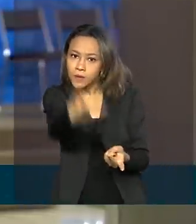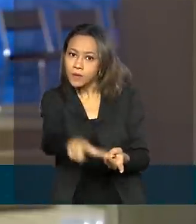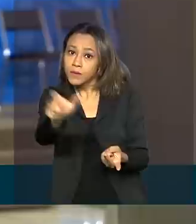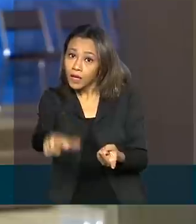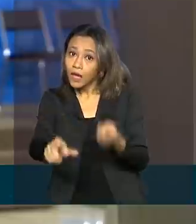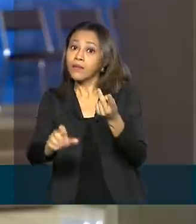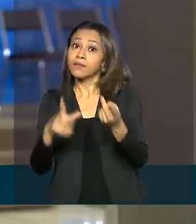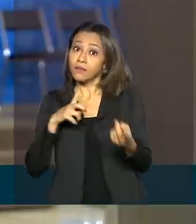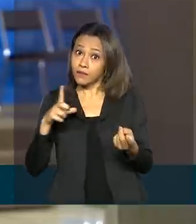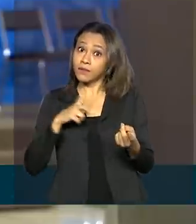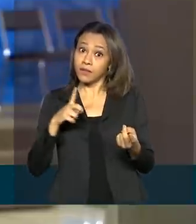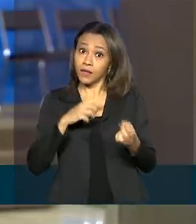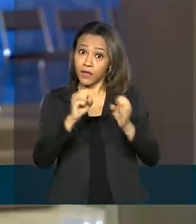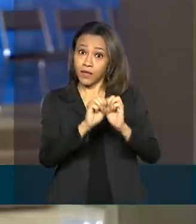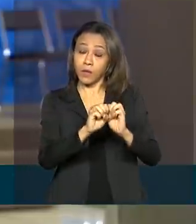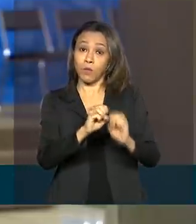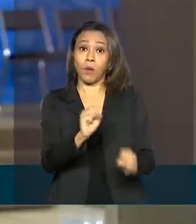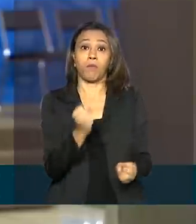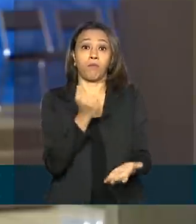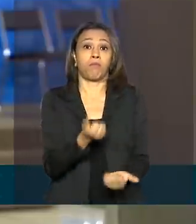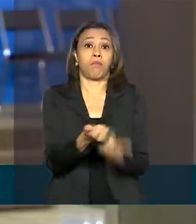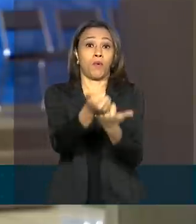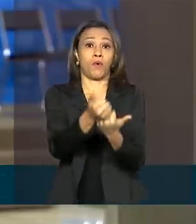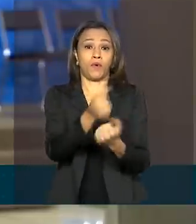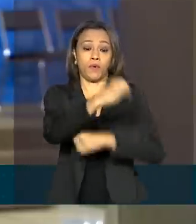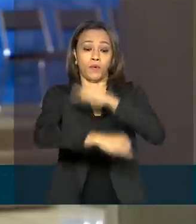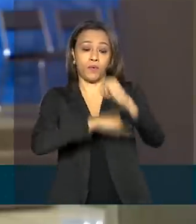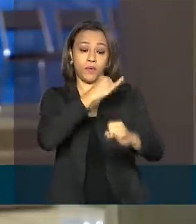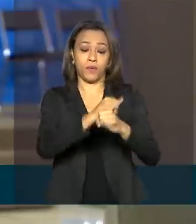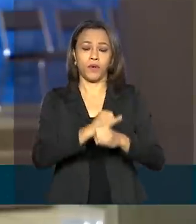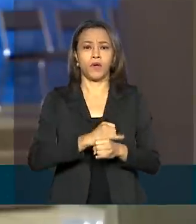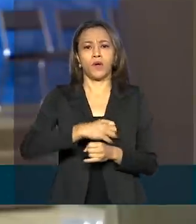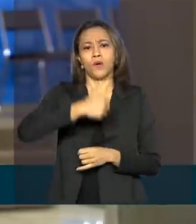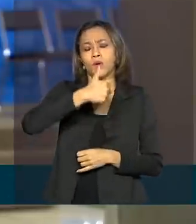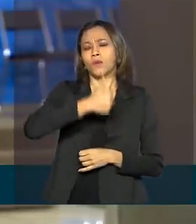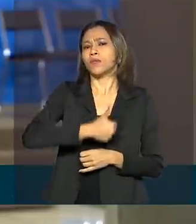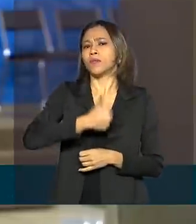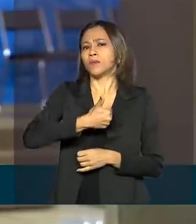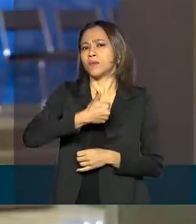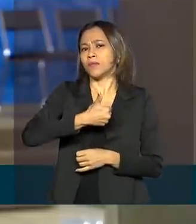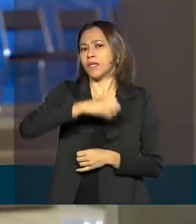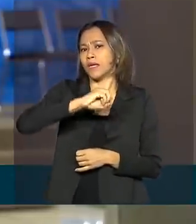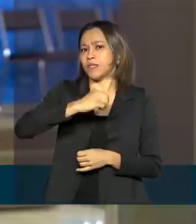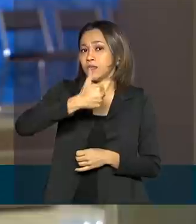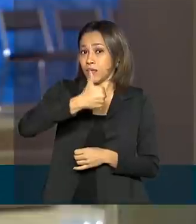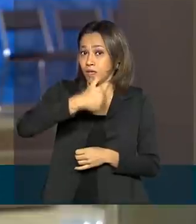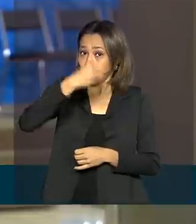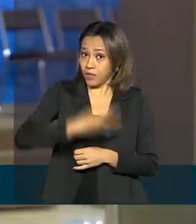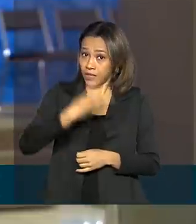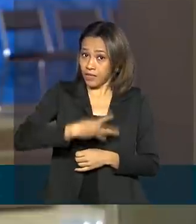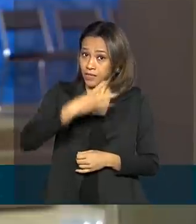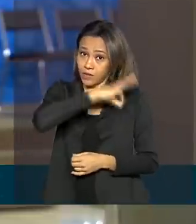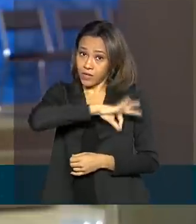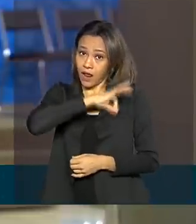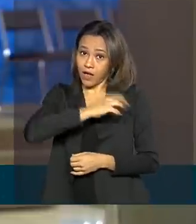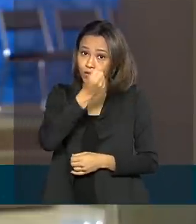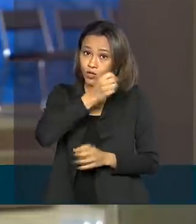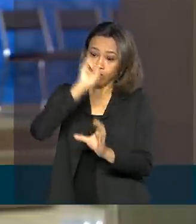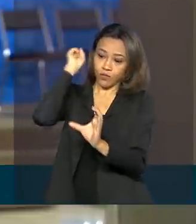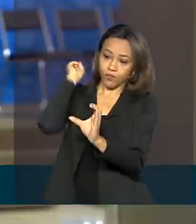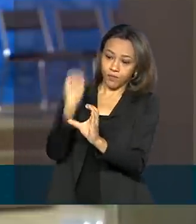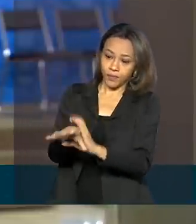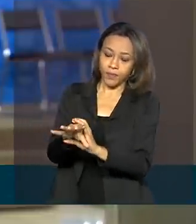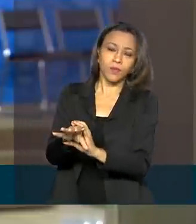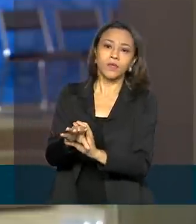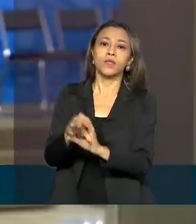assistente virtual. E para eles, o 13º salário será lançado automaticamente no sistema. Existem